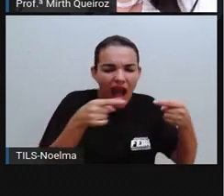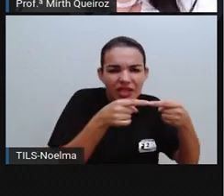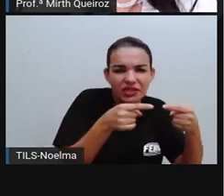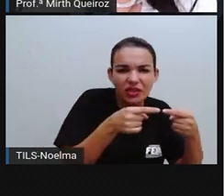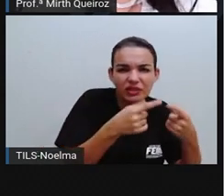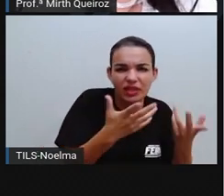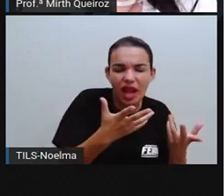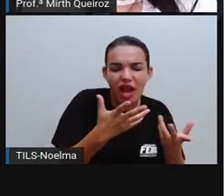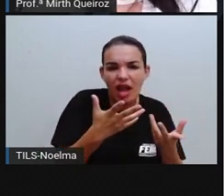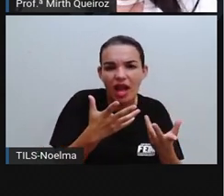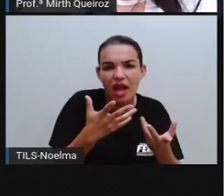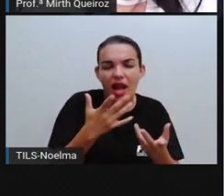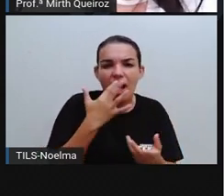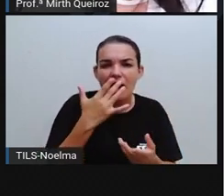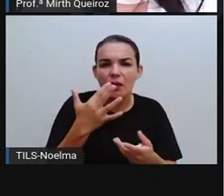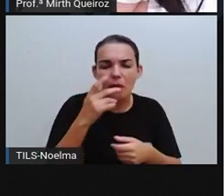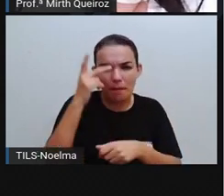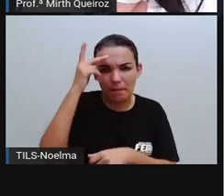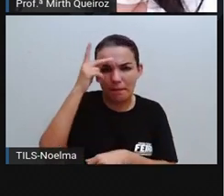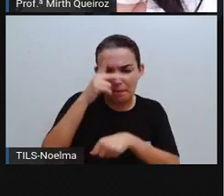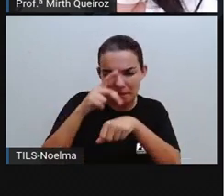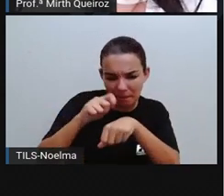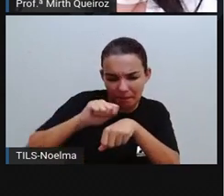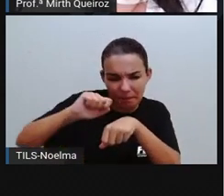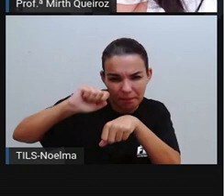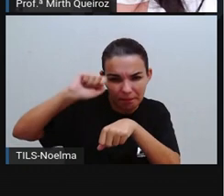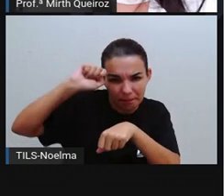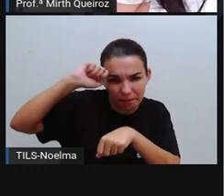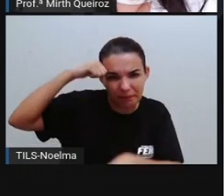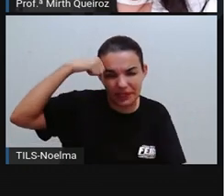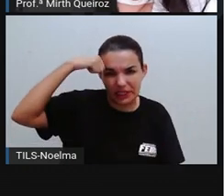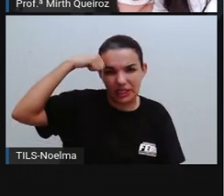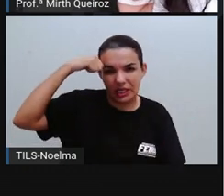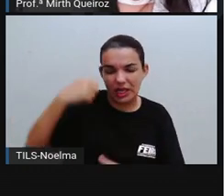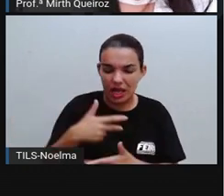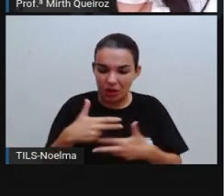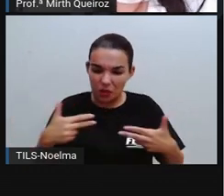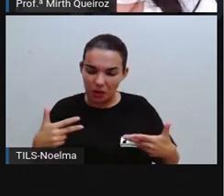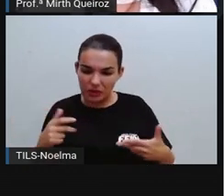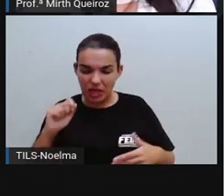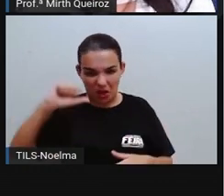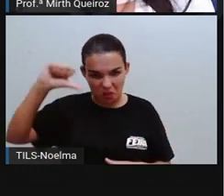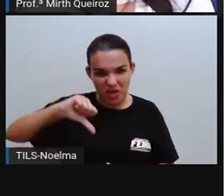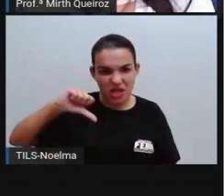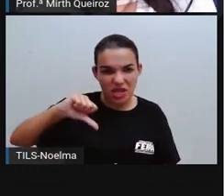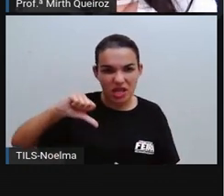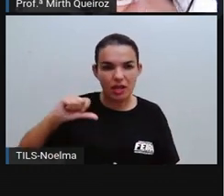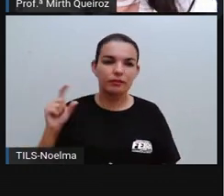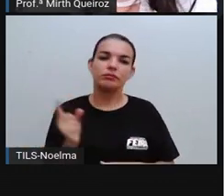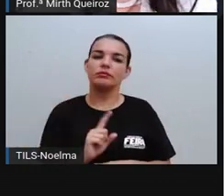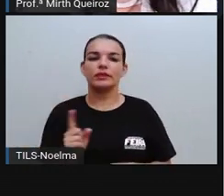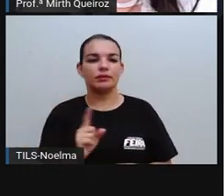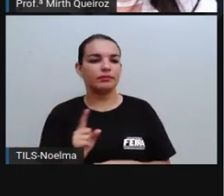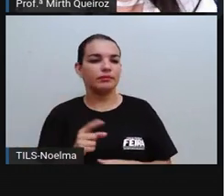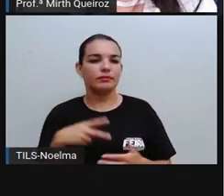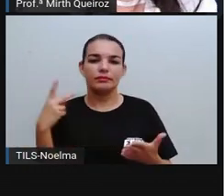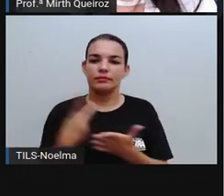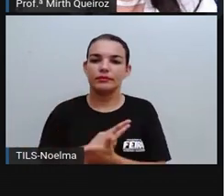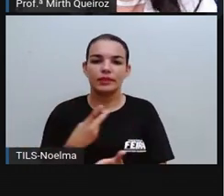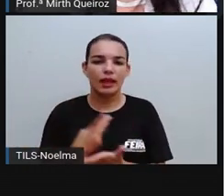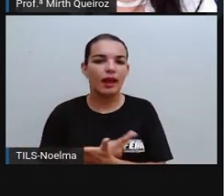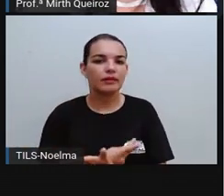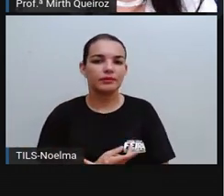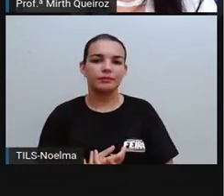negra a algo ruim. No entanto, isso associa a cor branca como algo bom e não machuca, ao